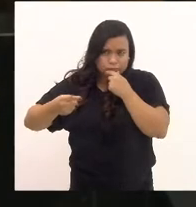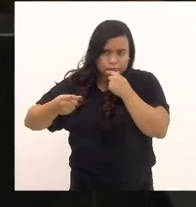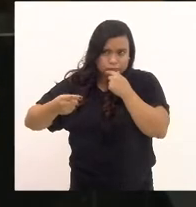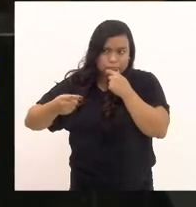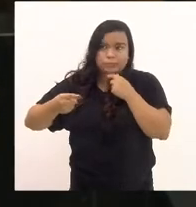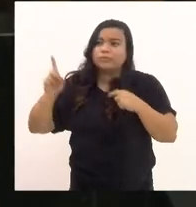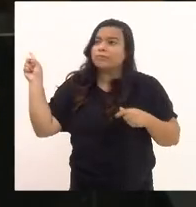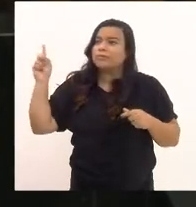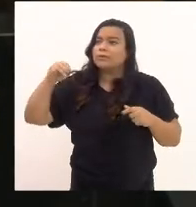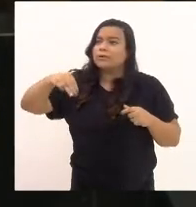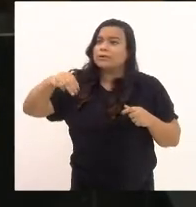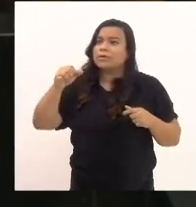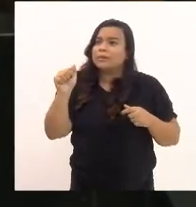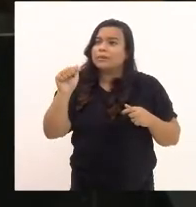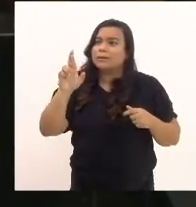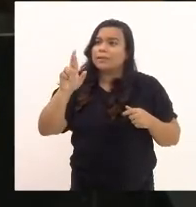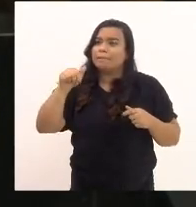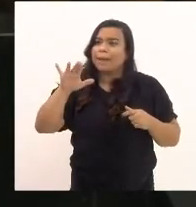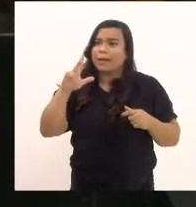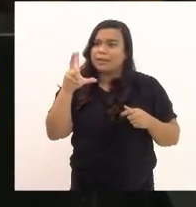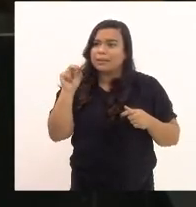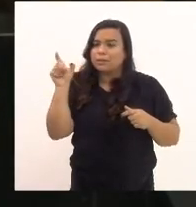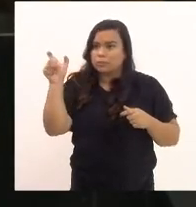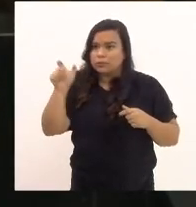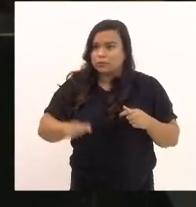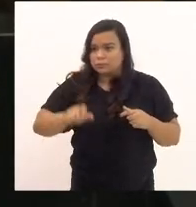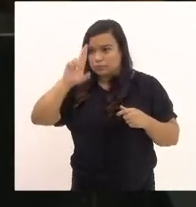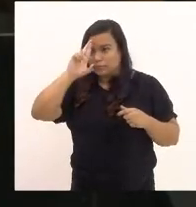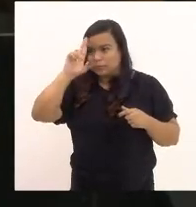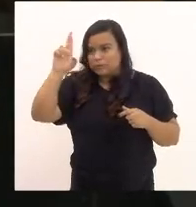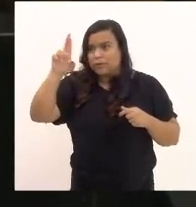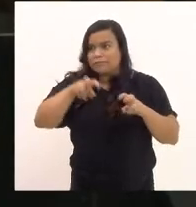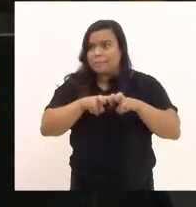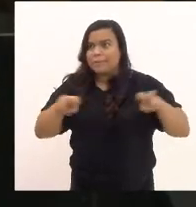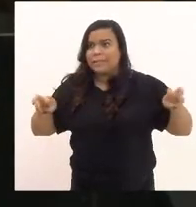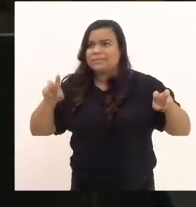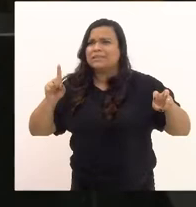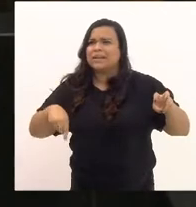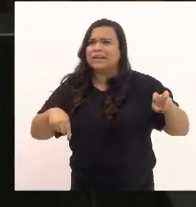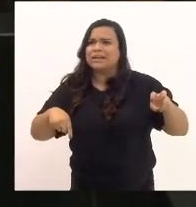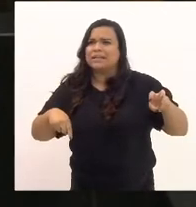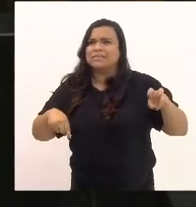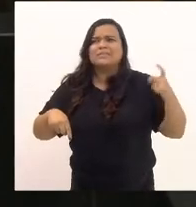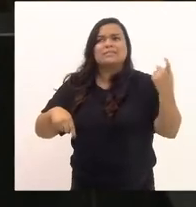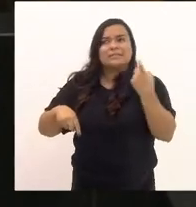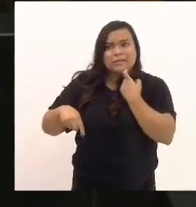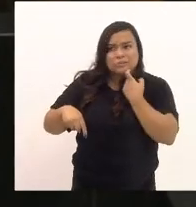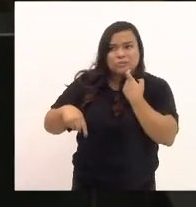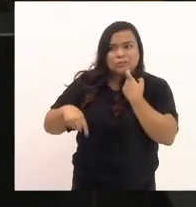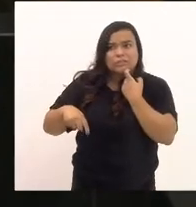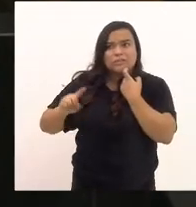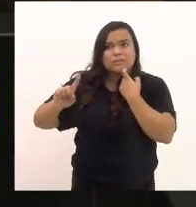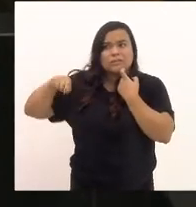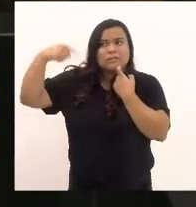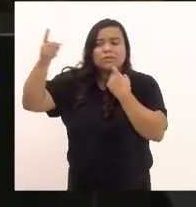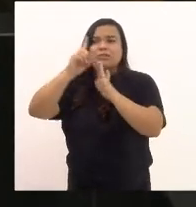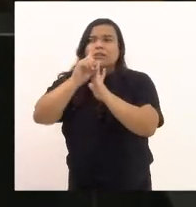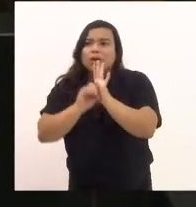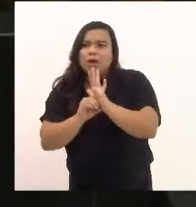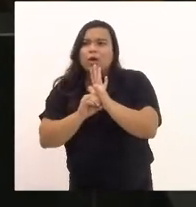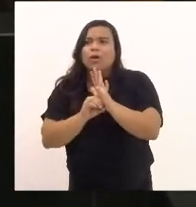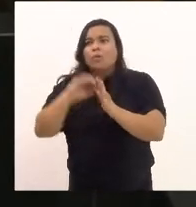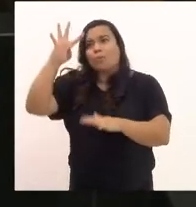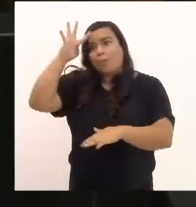Marquinho, você como homem da mesa, o próximo Diário Oficial é sexta e quarta-feira de cinza. Sexta e quarta